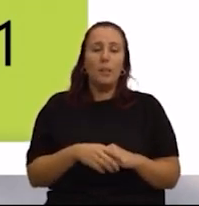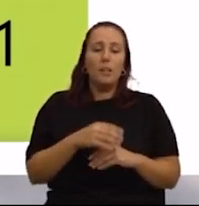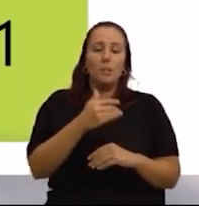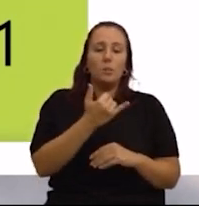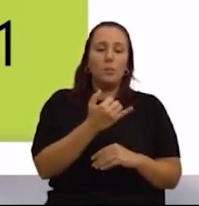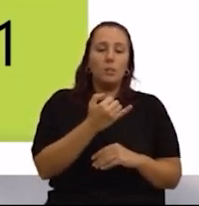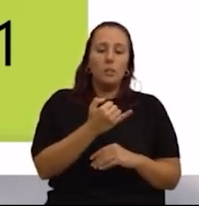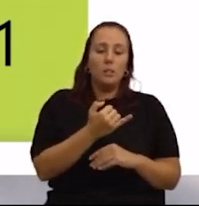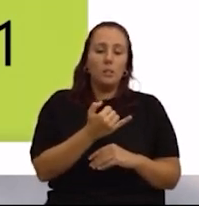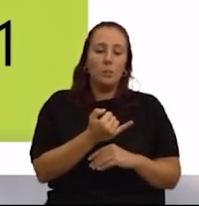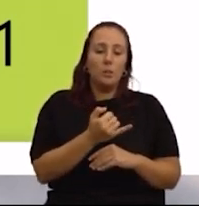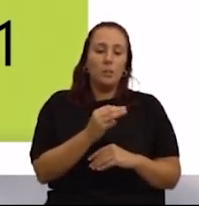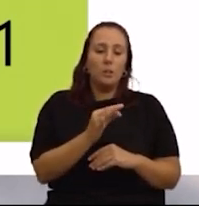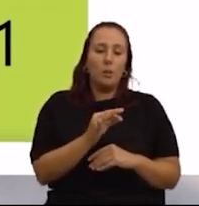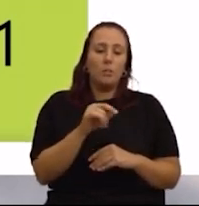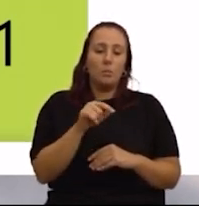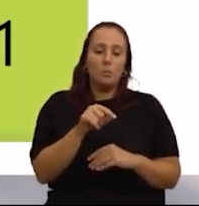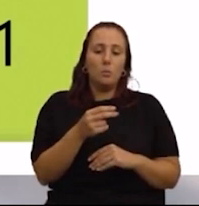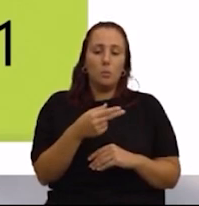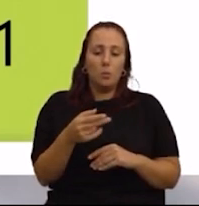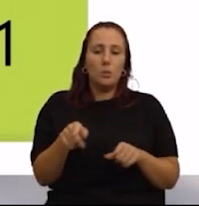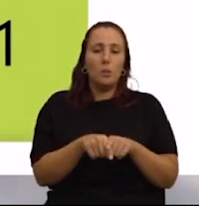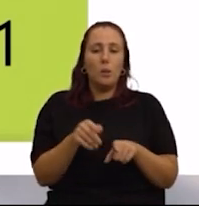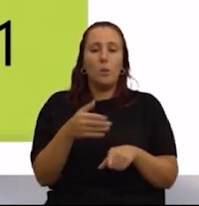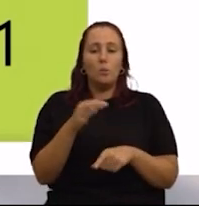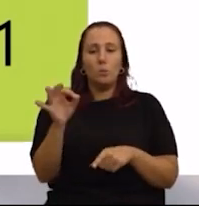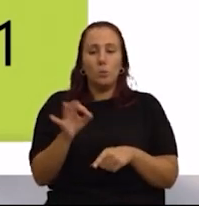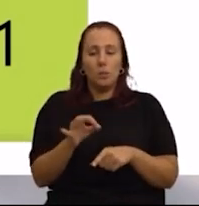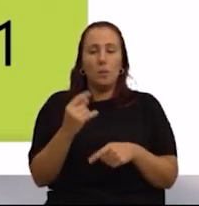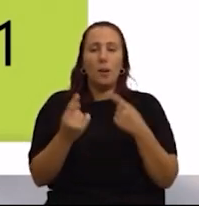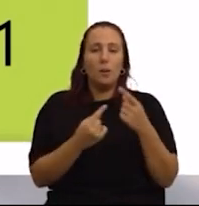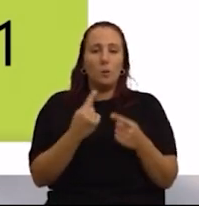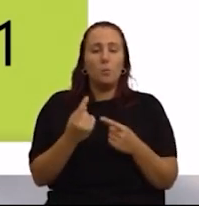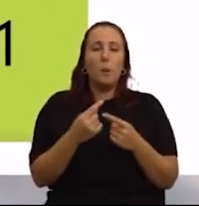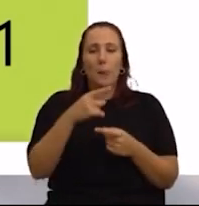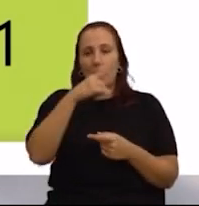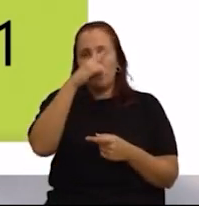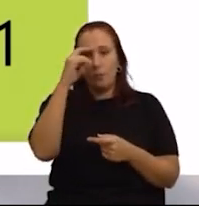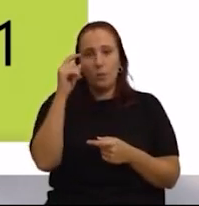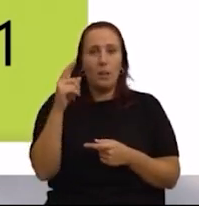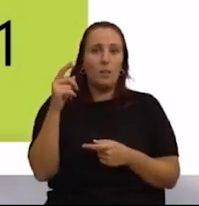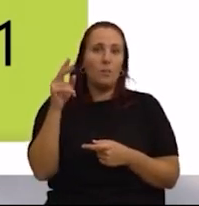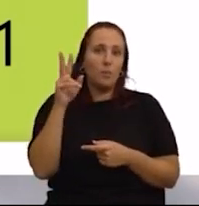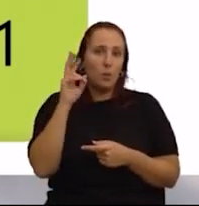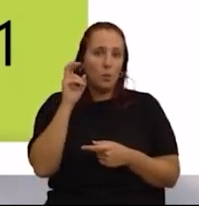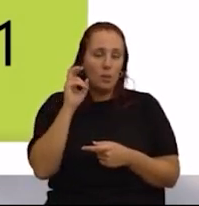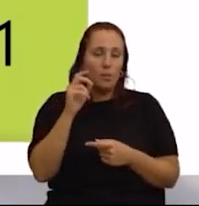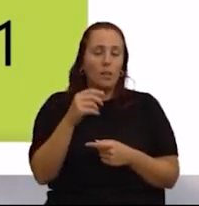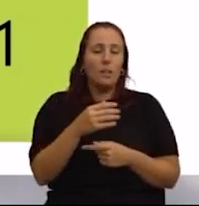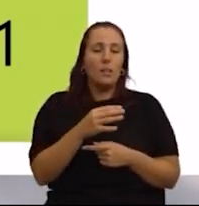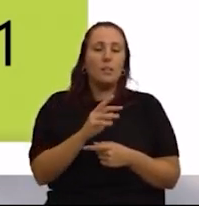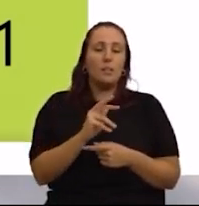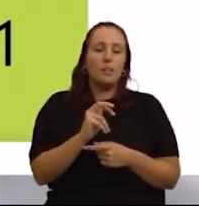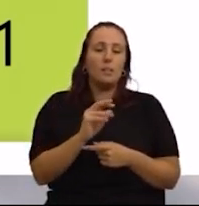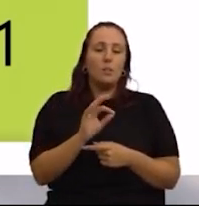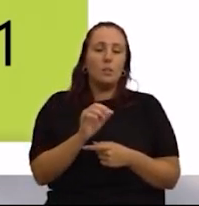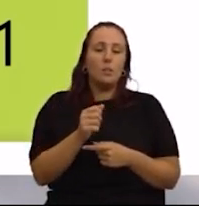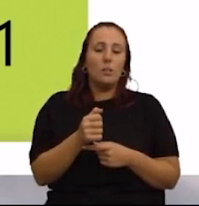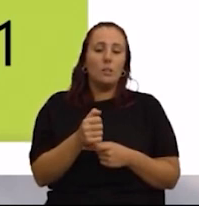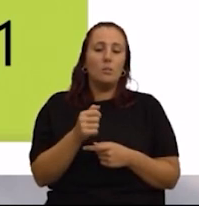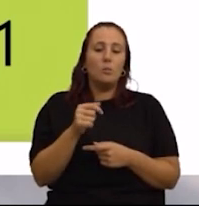254 mil pessoas, cerca de 11%, alguma dificuldade auditiva e 345 mil alguma